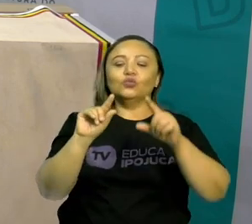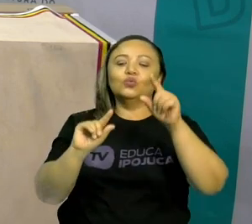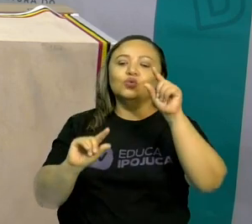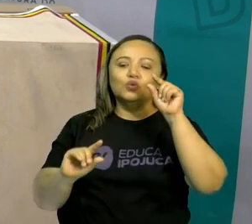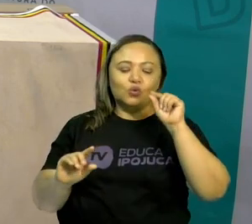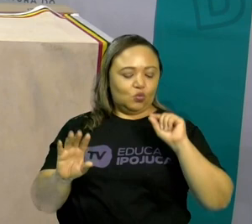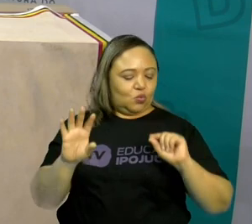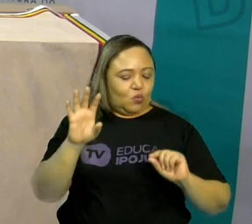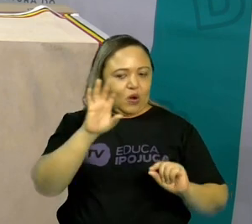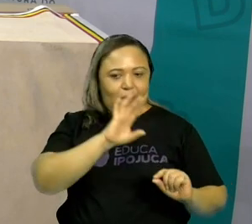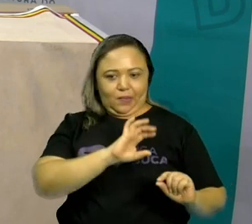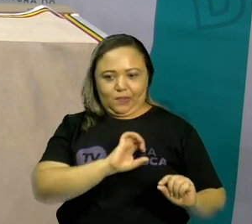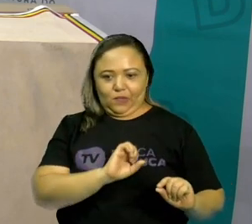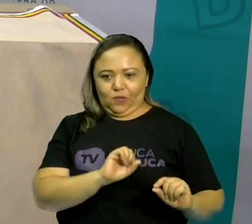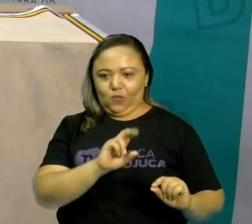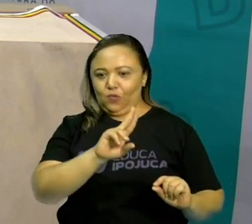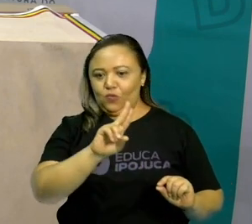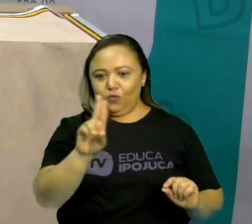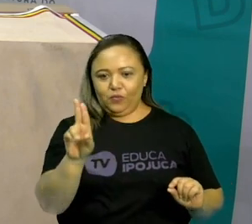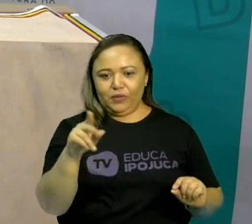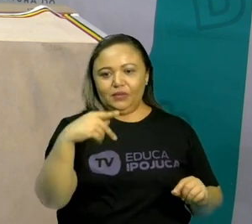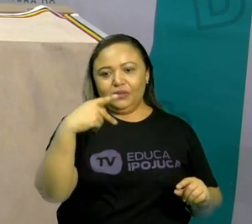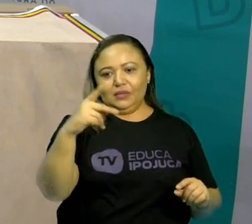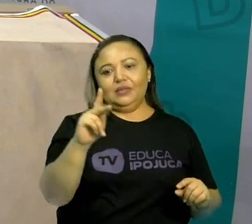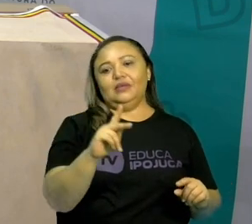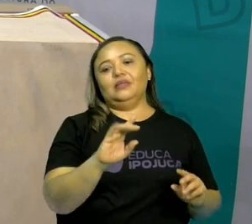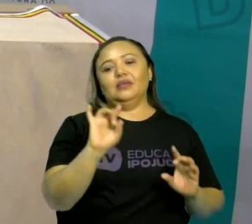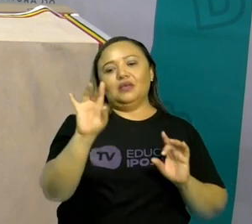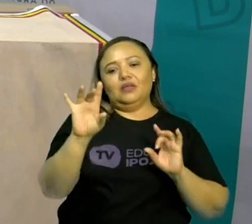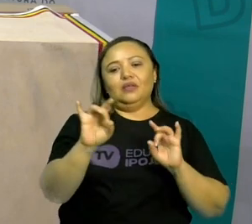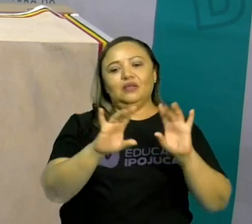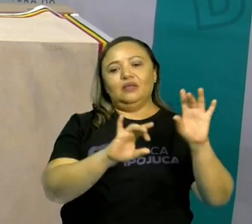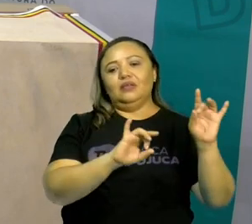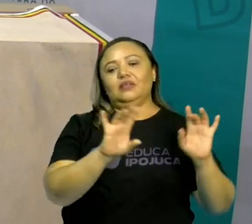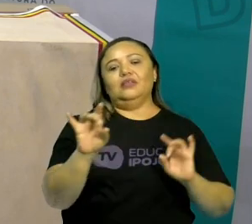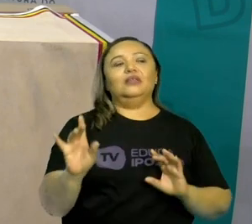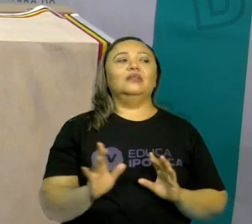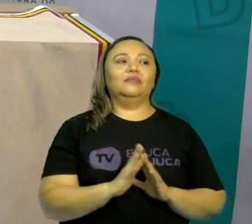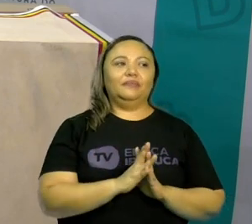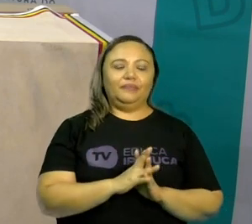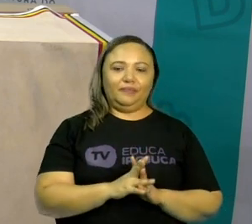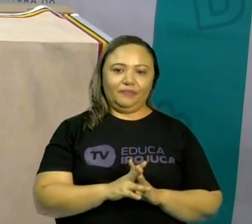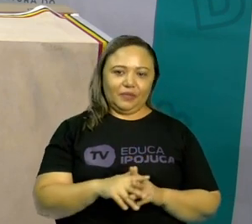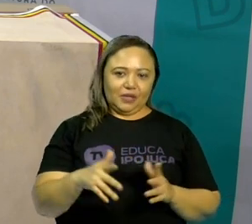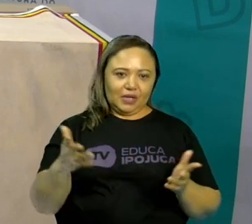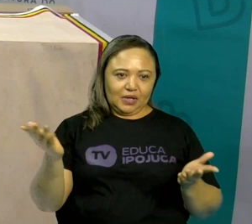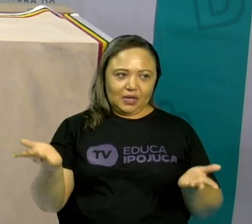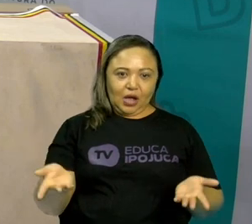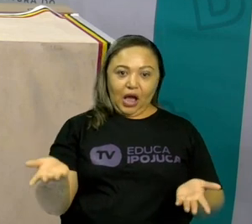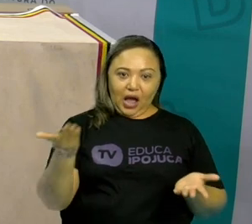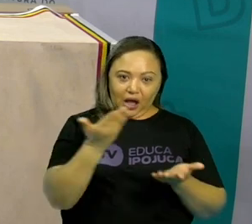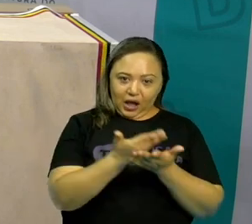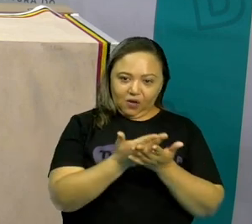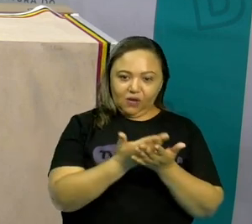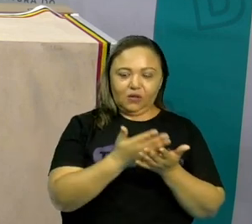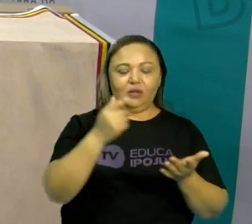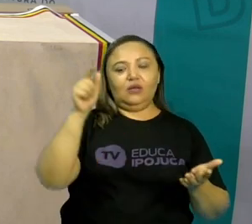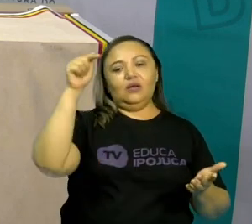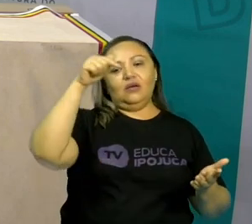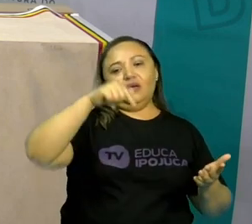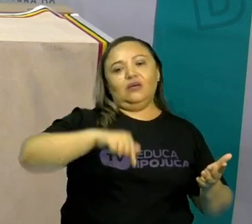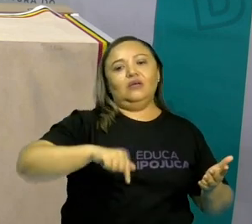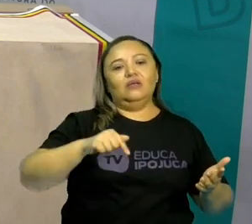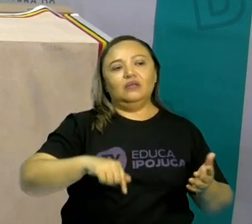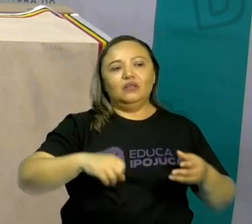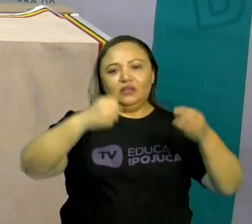muito amor e carinho o nome de cada um de vocês. E para a aulinha de hoje, né, que a